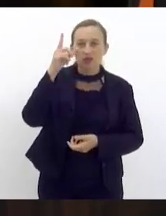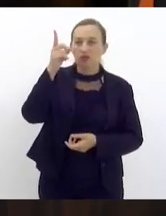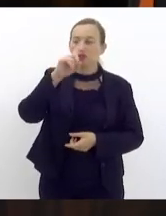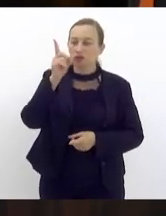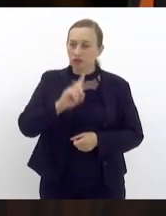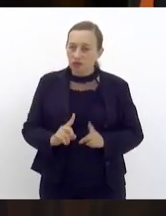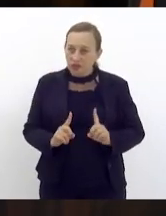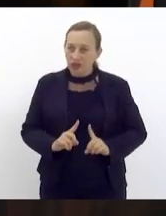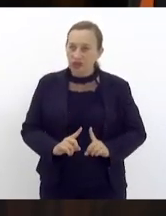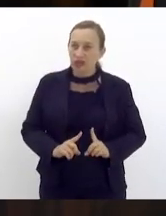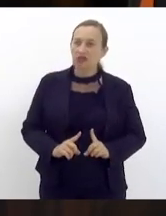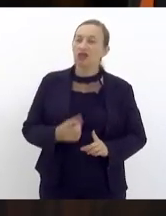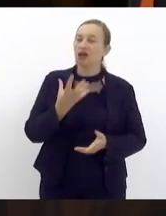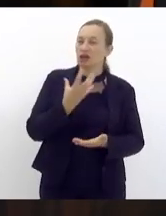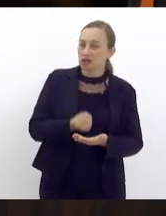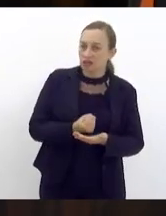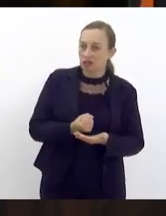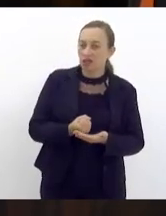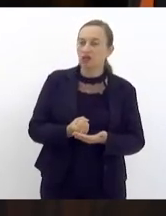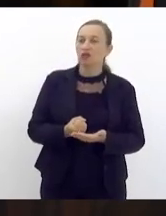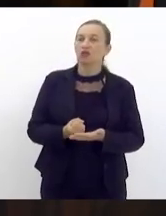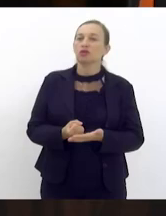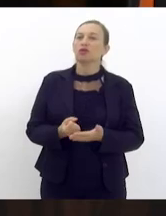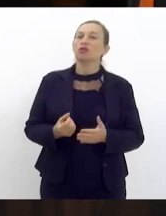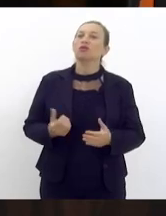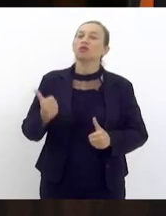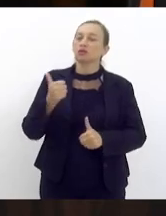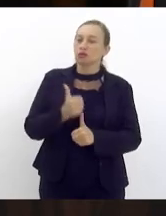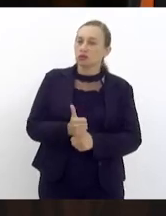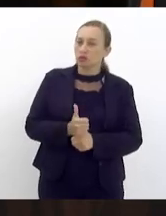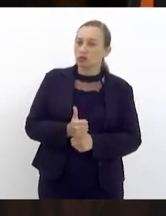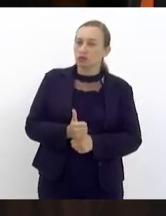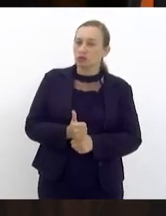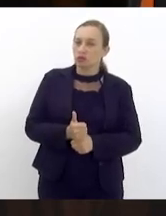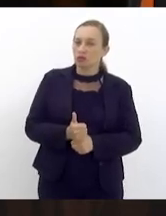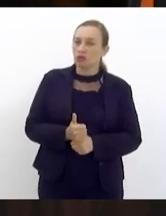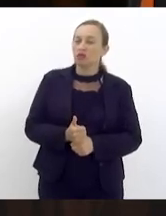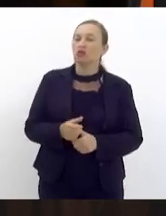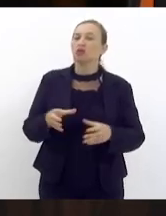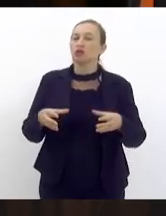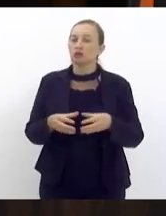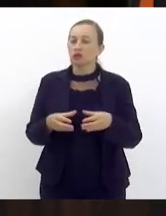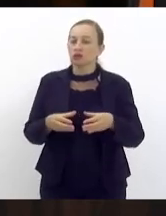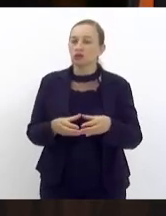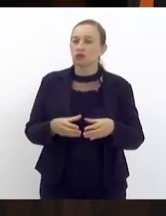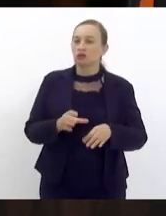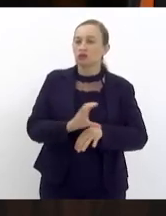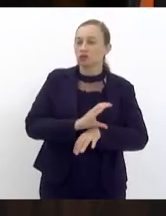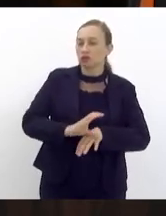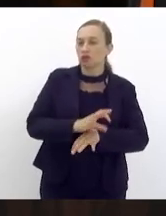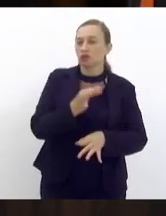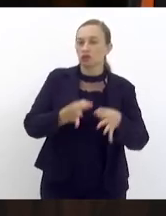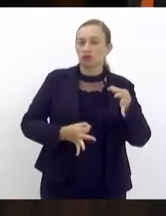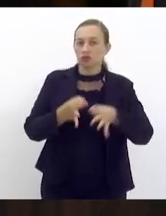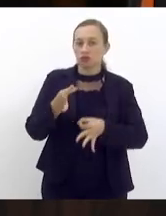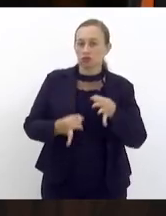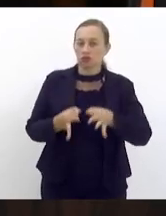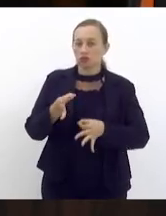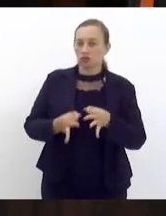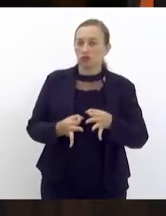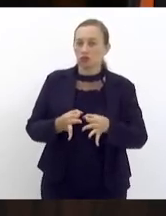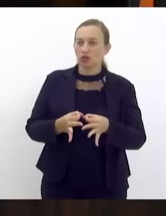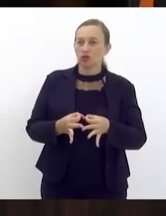deficiência favorável com o substitutivo da comissão de constituição e justiça de